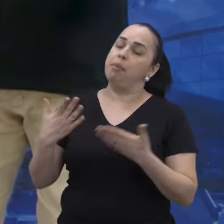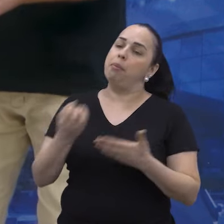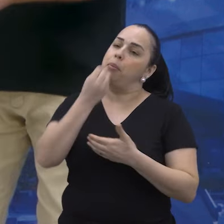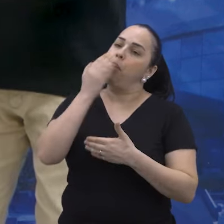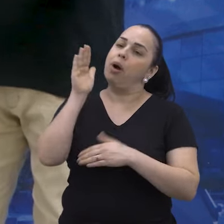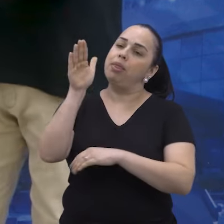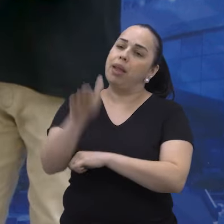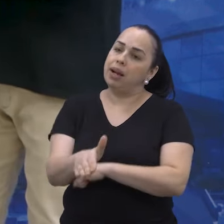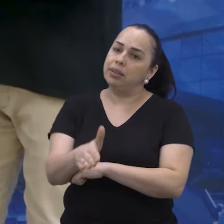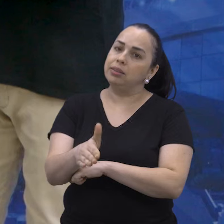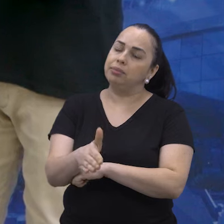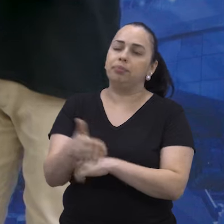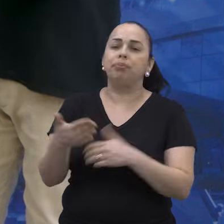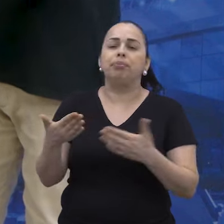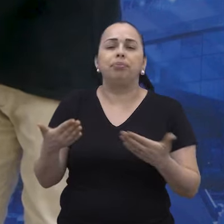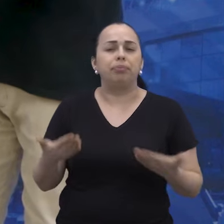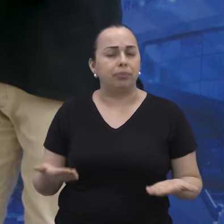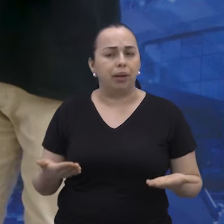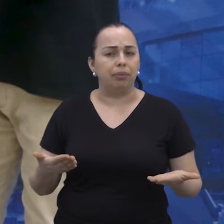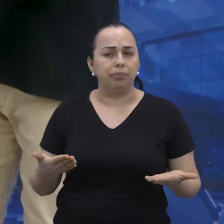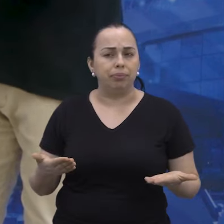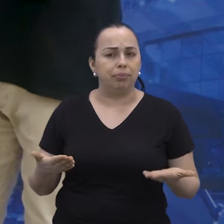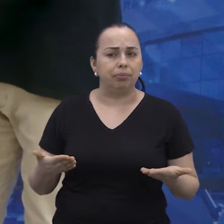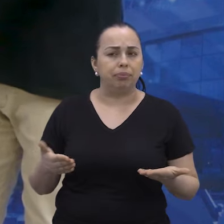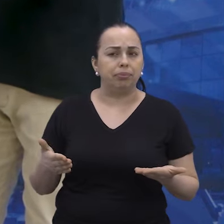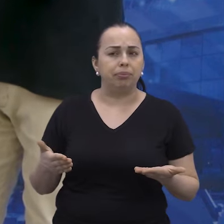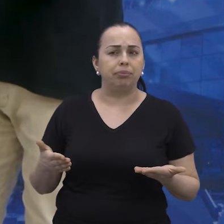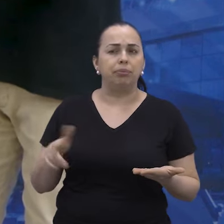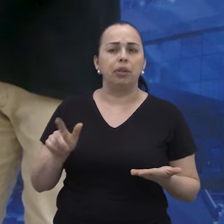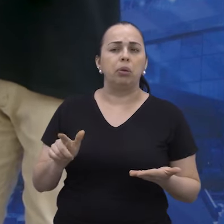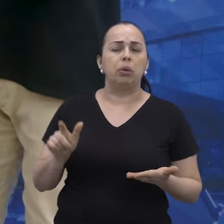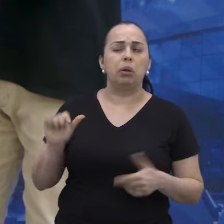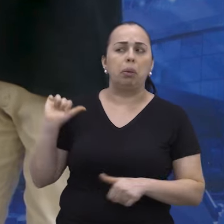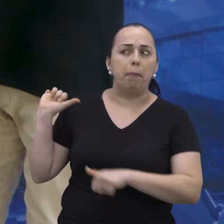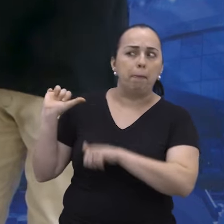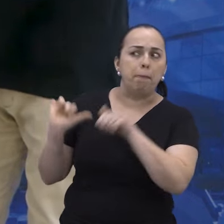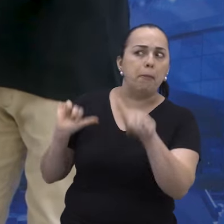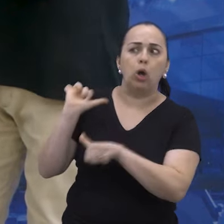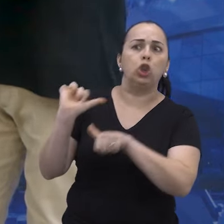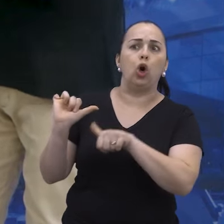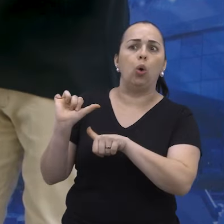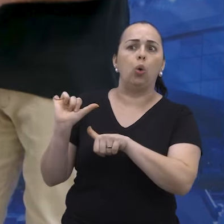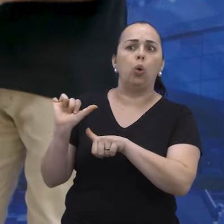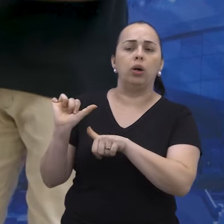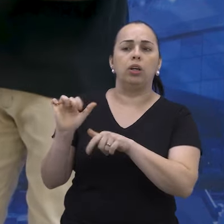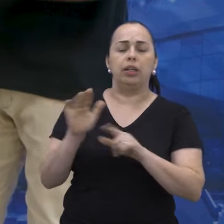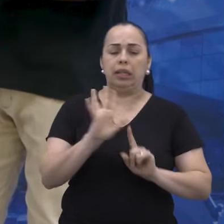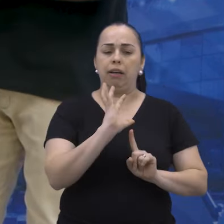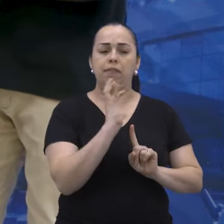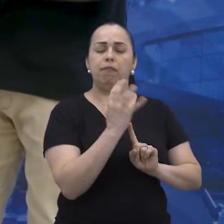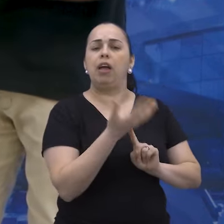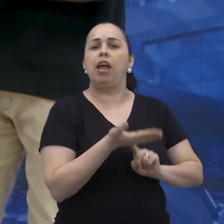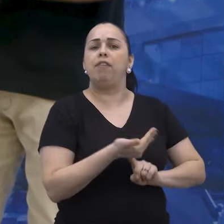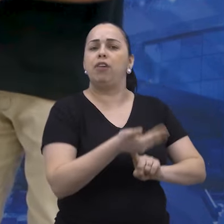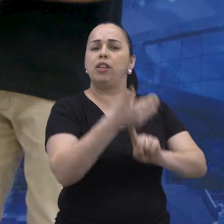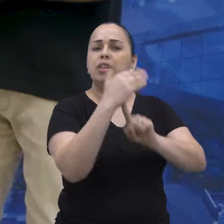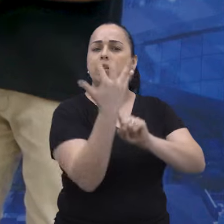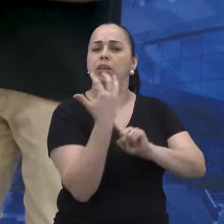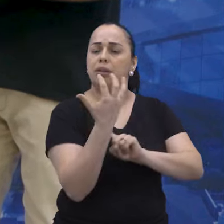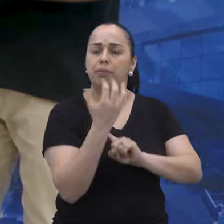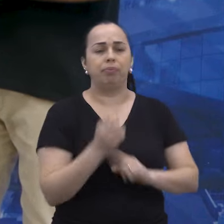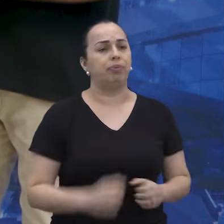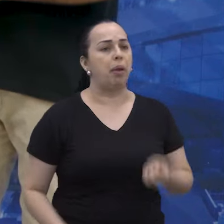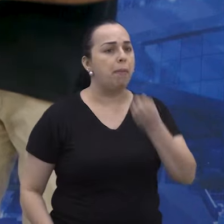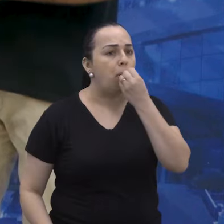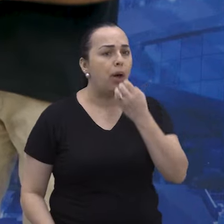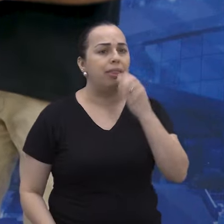Luciana, uma boa tarde. Bom, dentro dessa perspectiva, o que já mudou atualmente no mercado de trabalho com a tecnologia? Boa